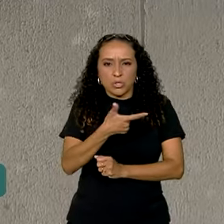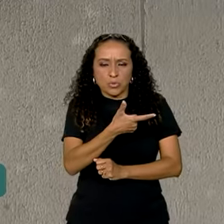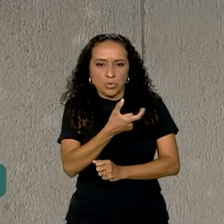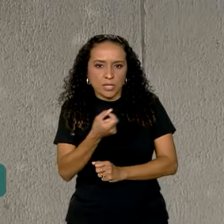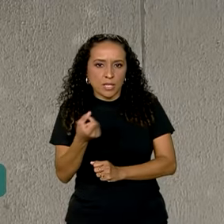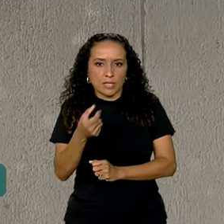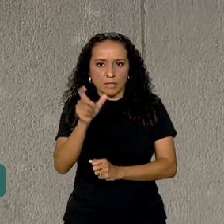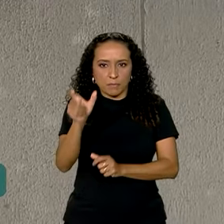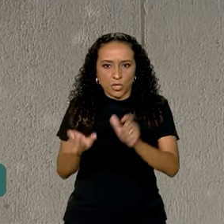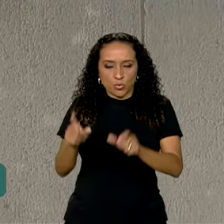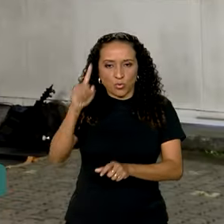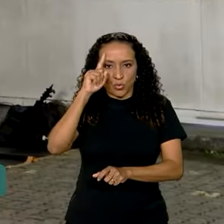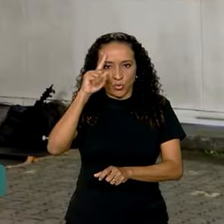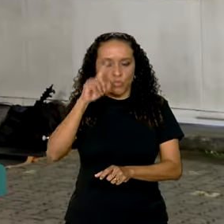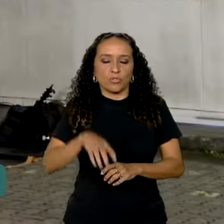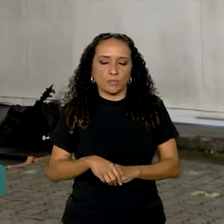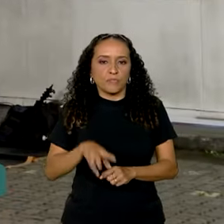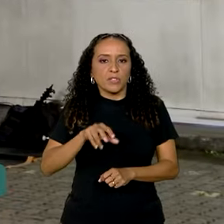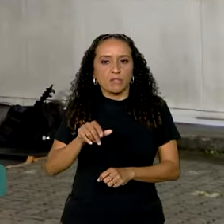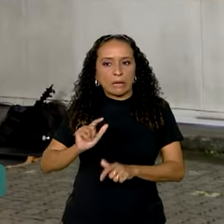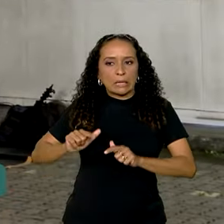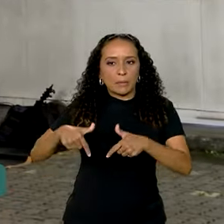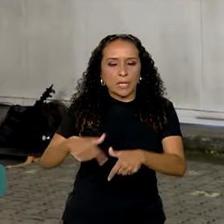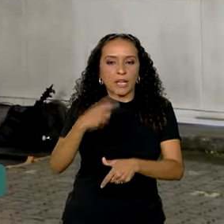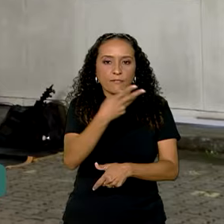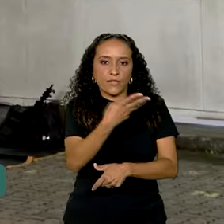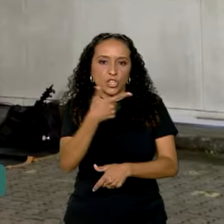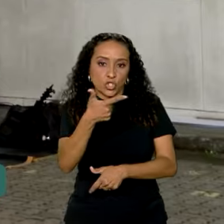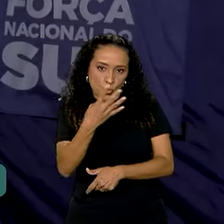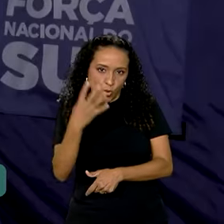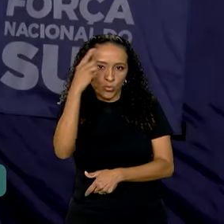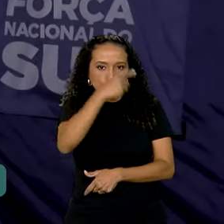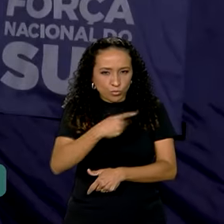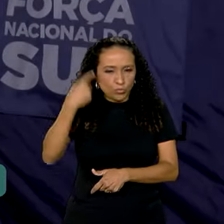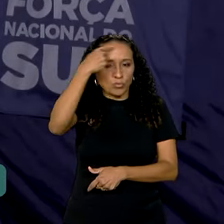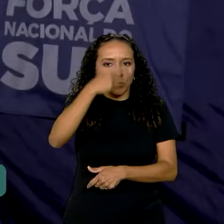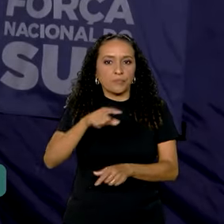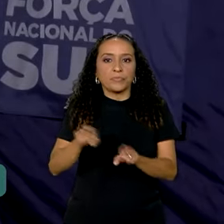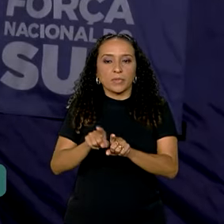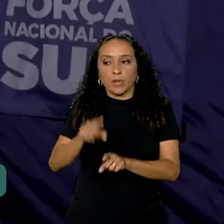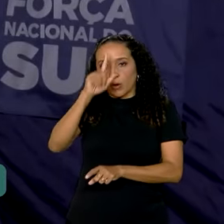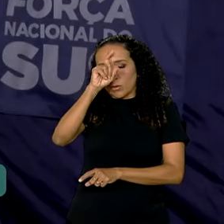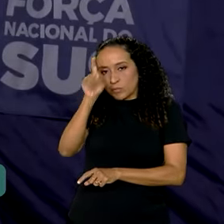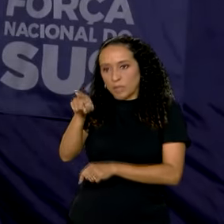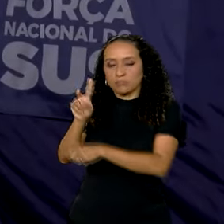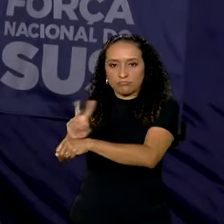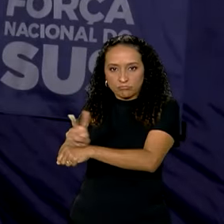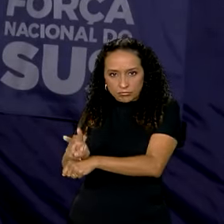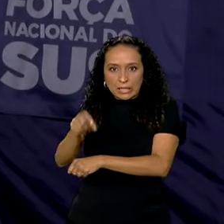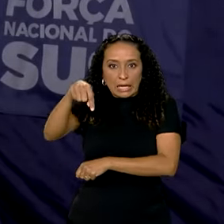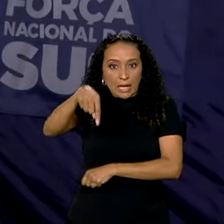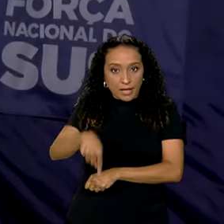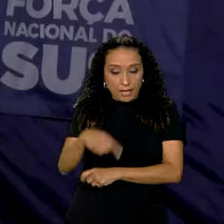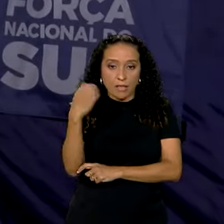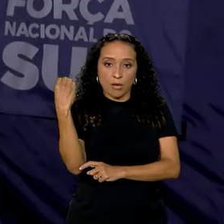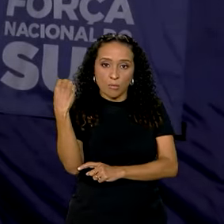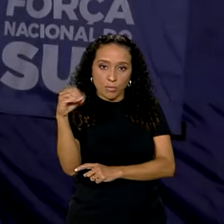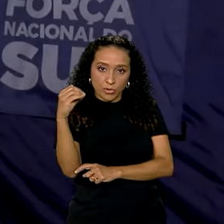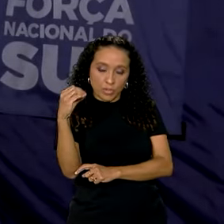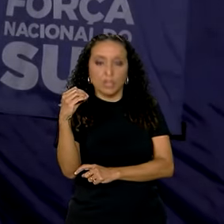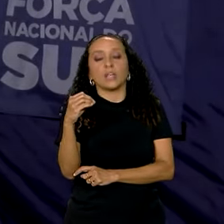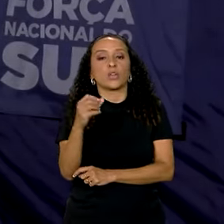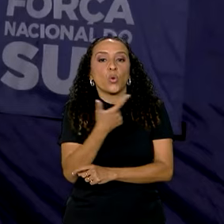200 pessoas por dia e vai funcionar 24 horas. Além deste hospital de campanha, aqui em Porto